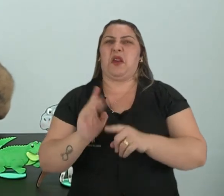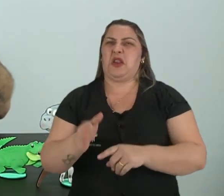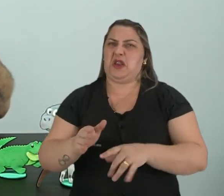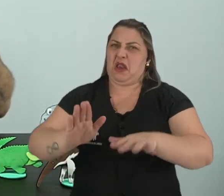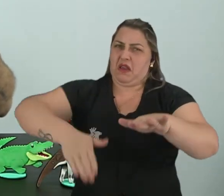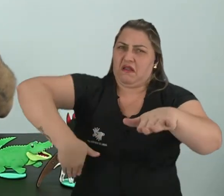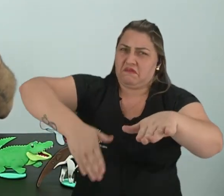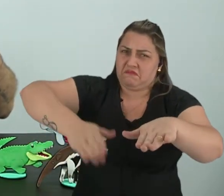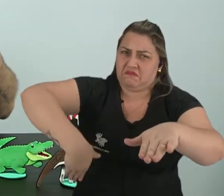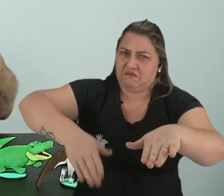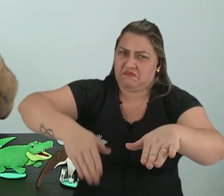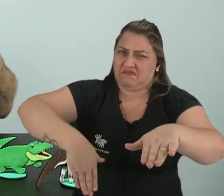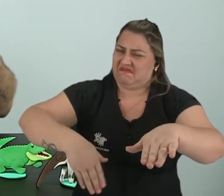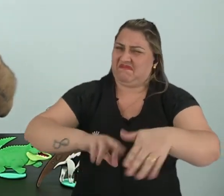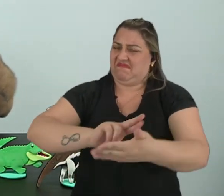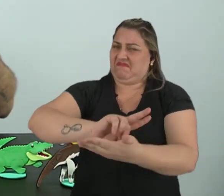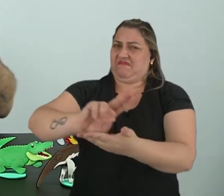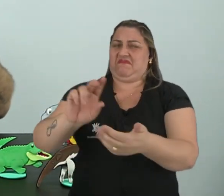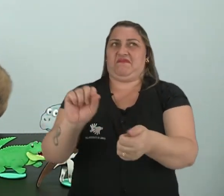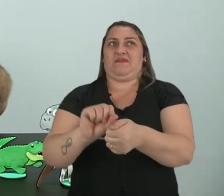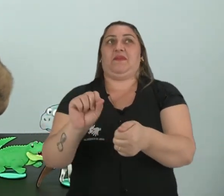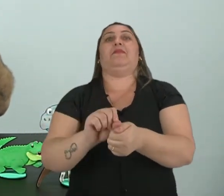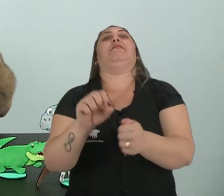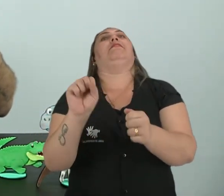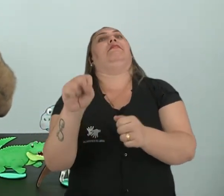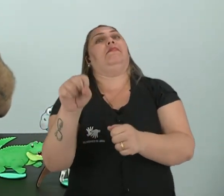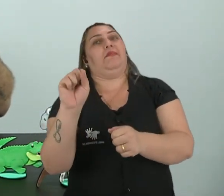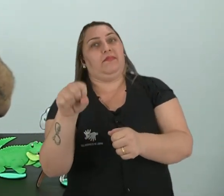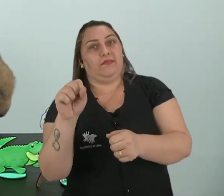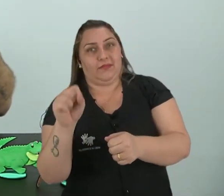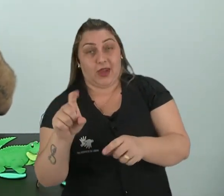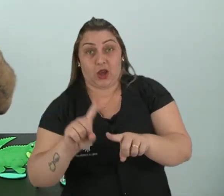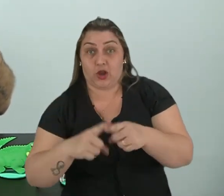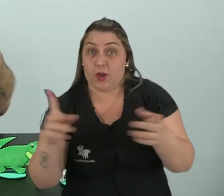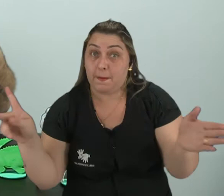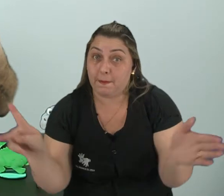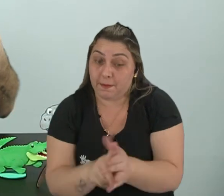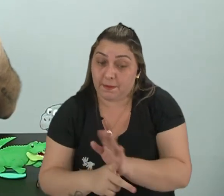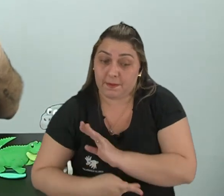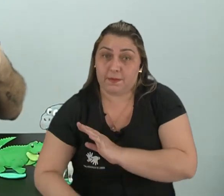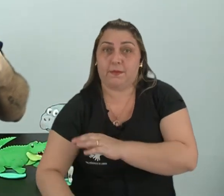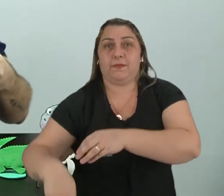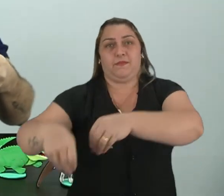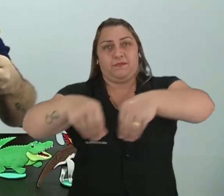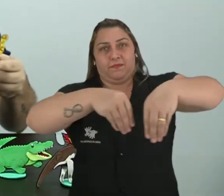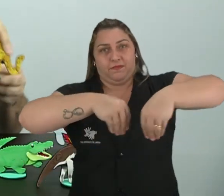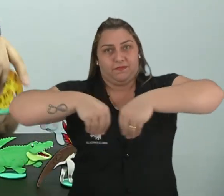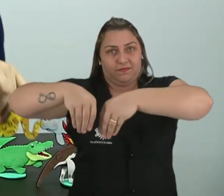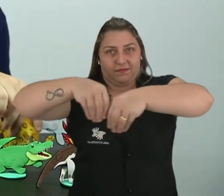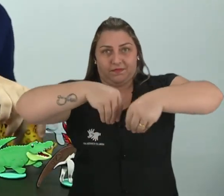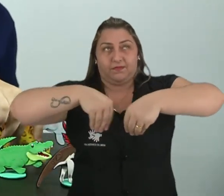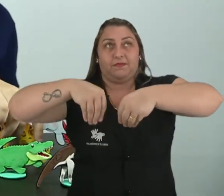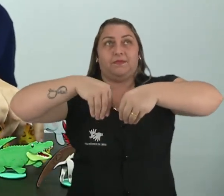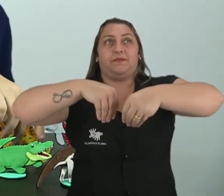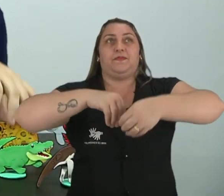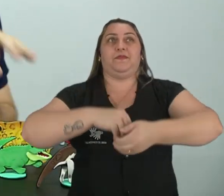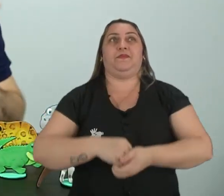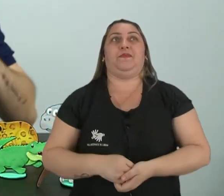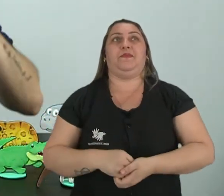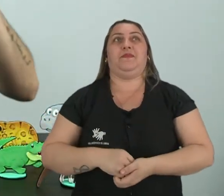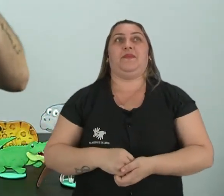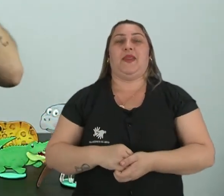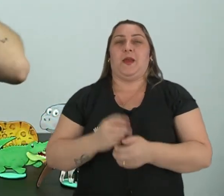nadando, já vi um monte de coisa que ela nada. Sim, muito bem. Só que ela é terrestre. Às vezes ela